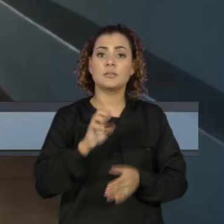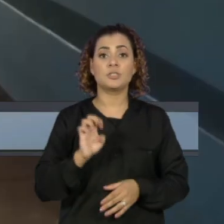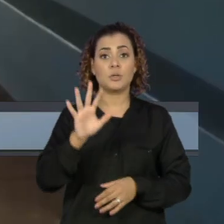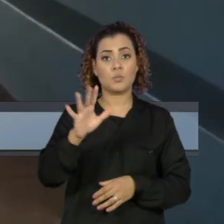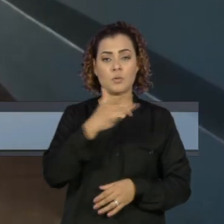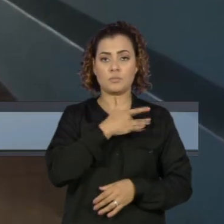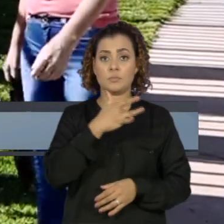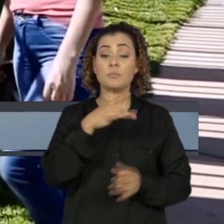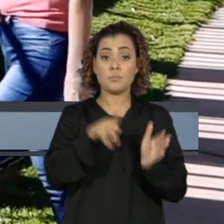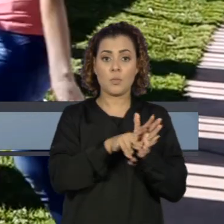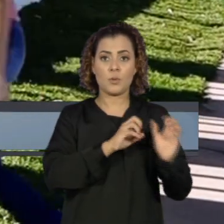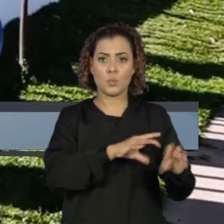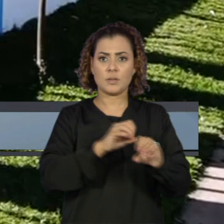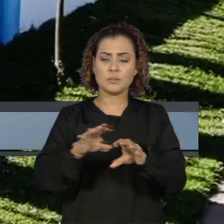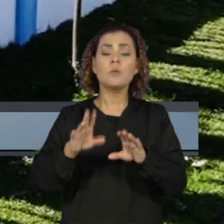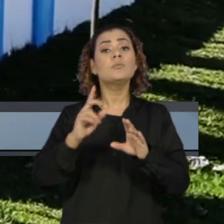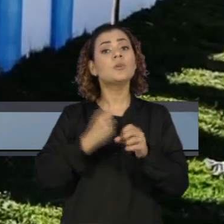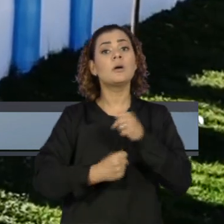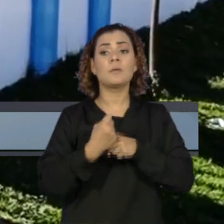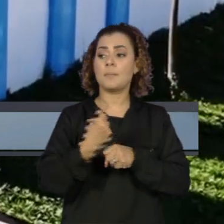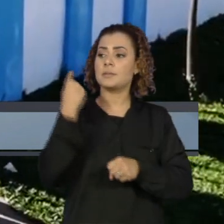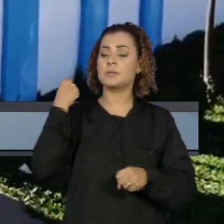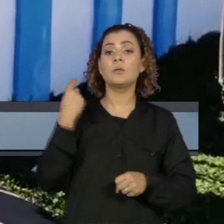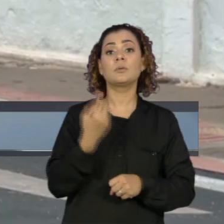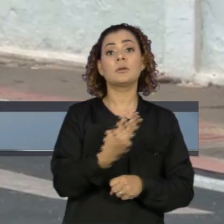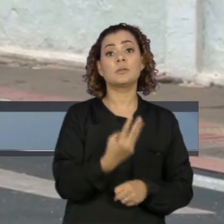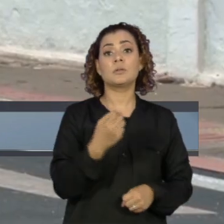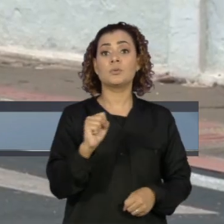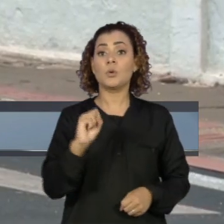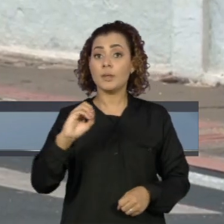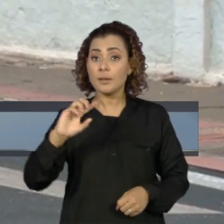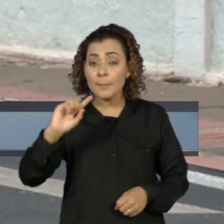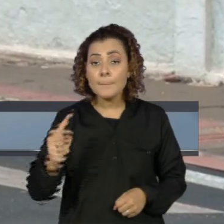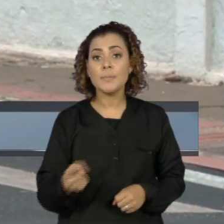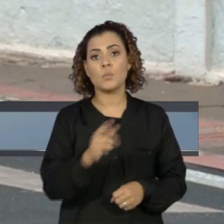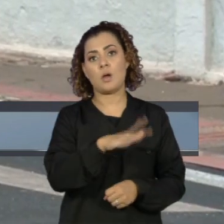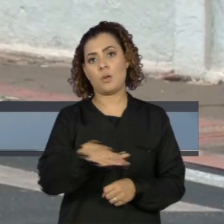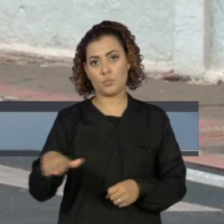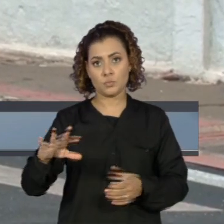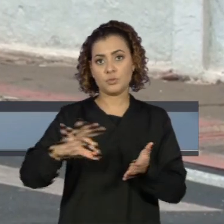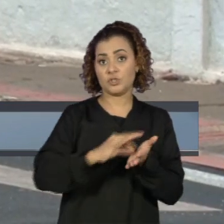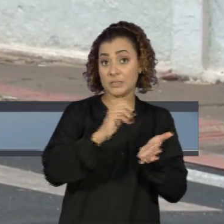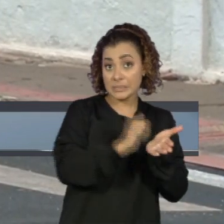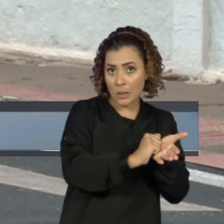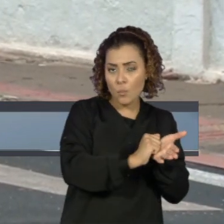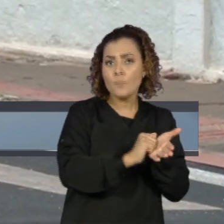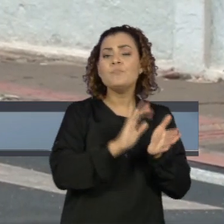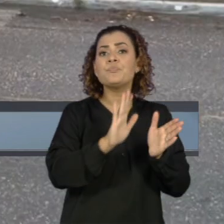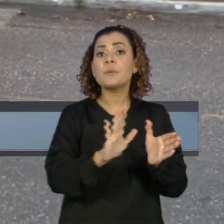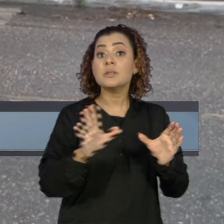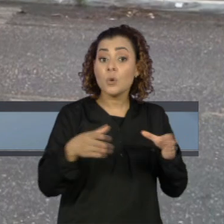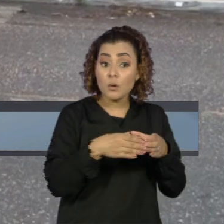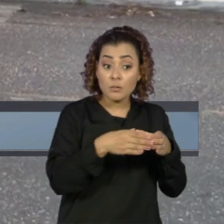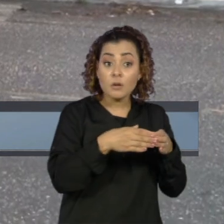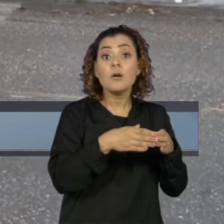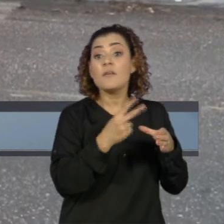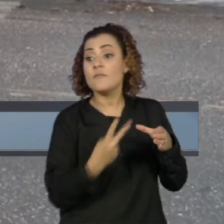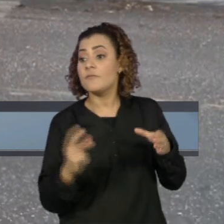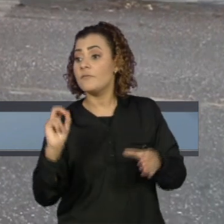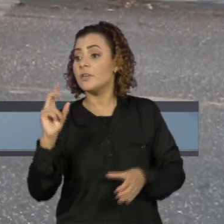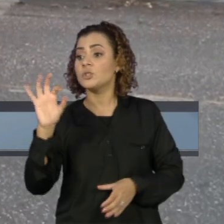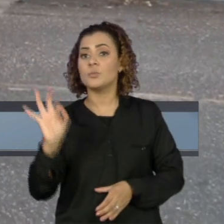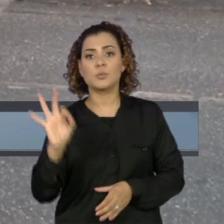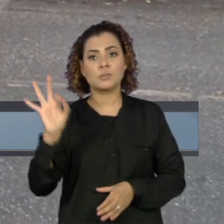Educação, no ano passado estavam matriculados 380 mil estudantes. Desses, cerca de 20% não